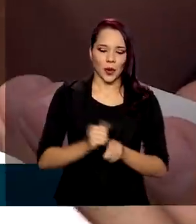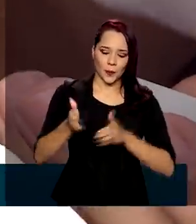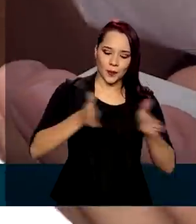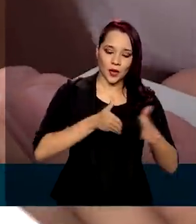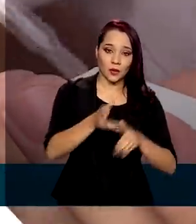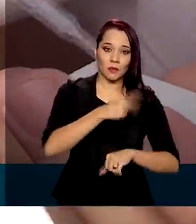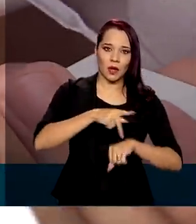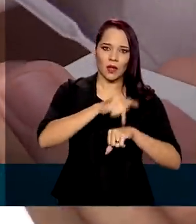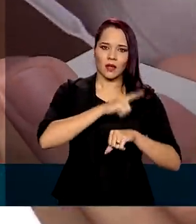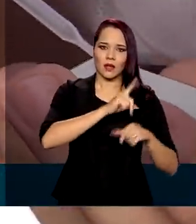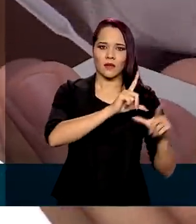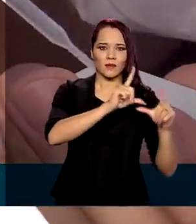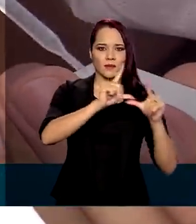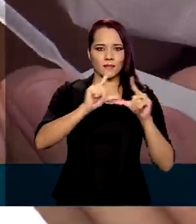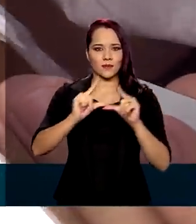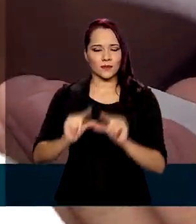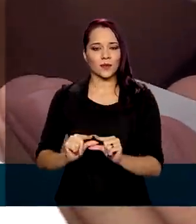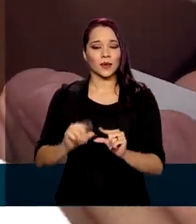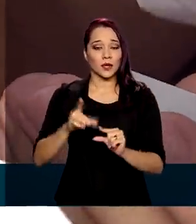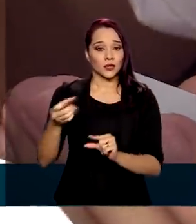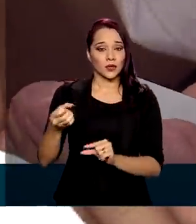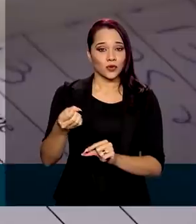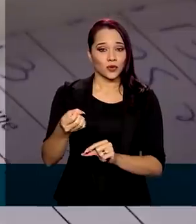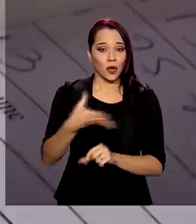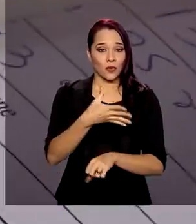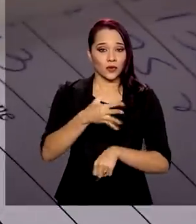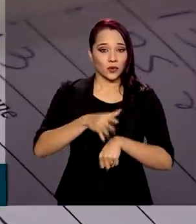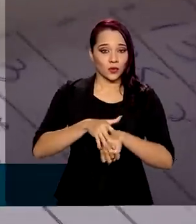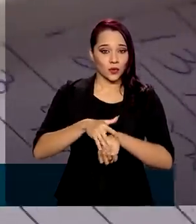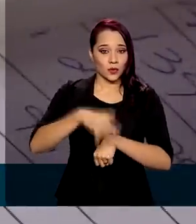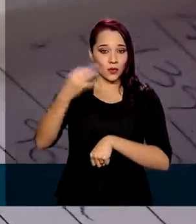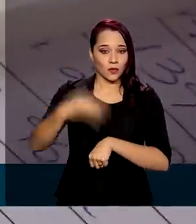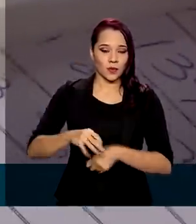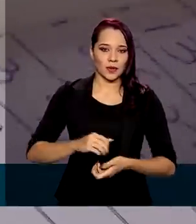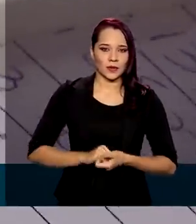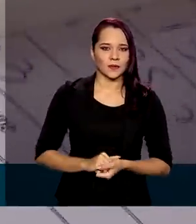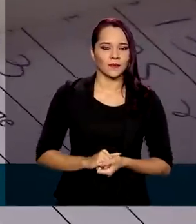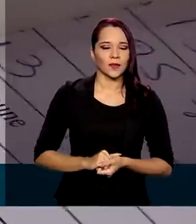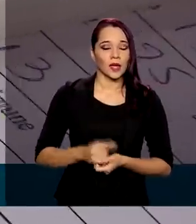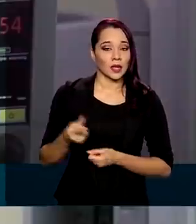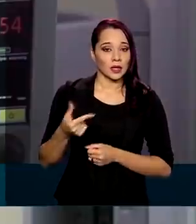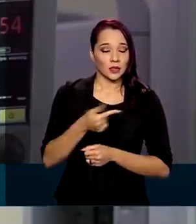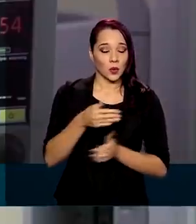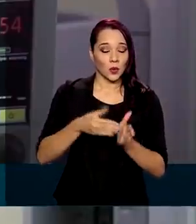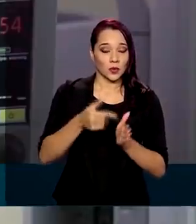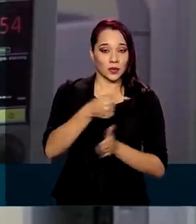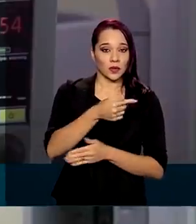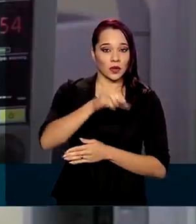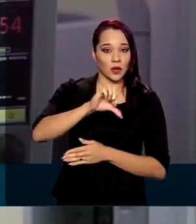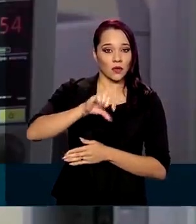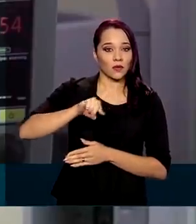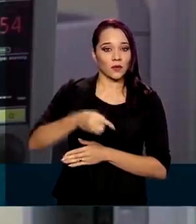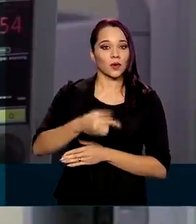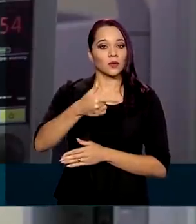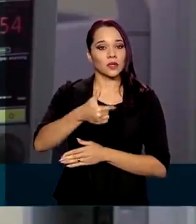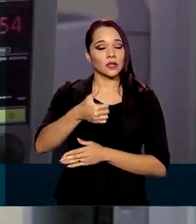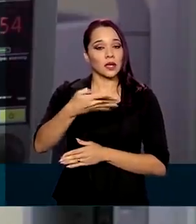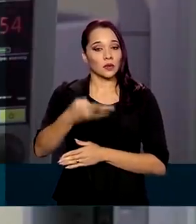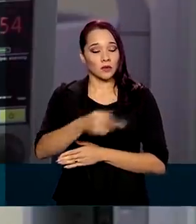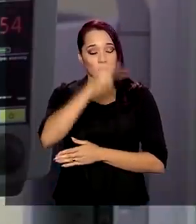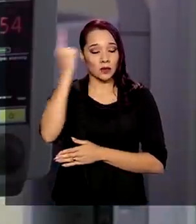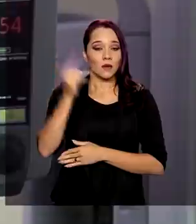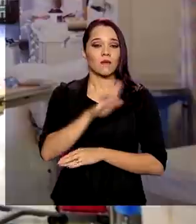apresentou queda nos registros de novos casos. Nessa última semana, 9.214 pessoas